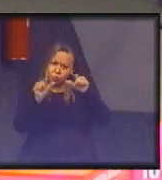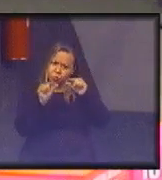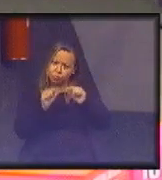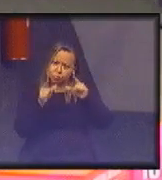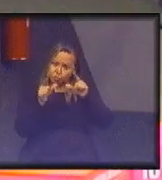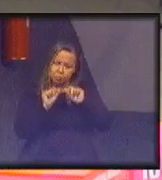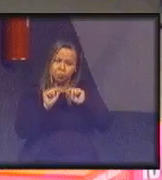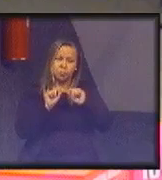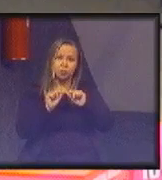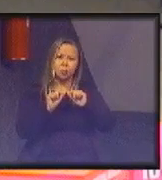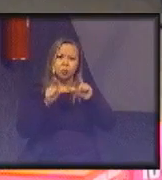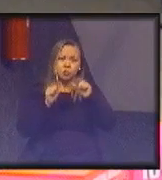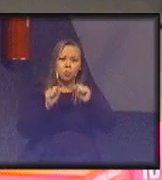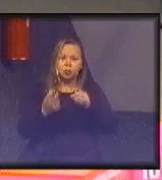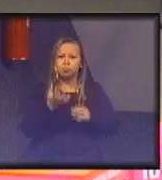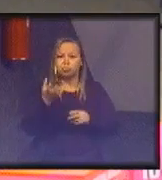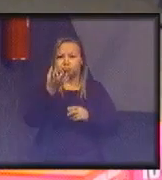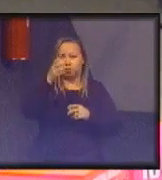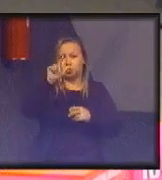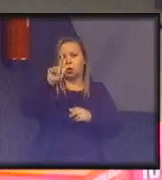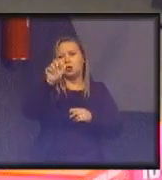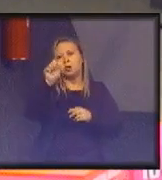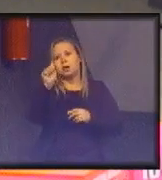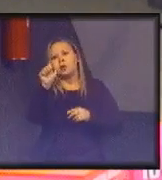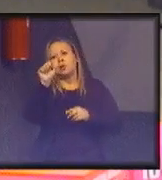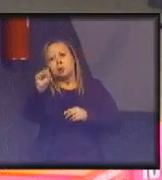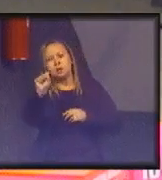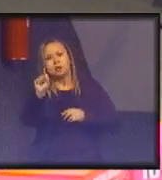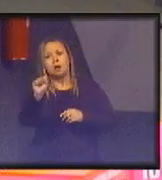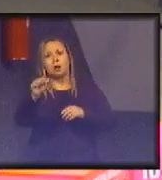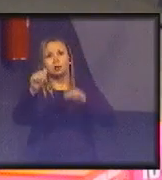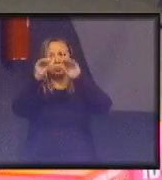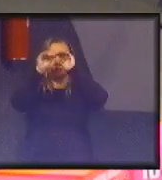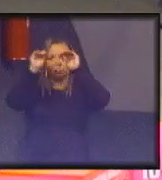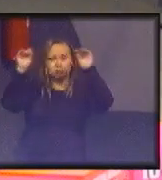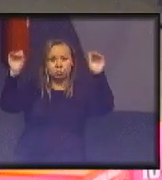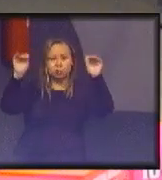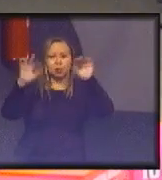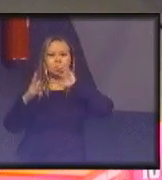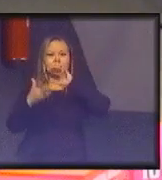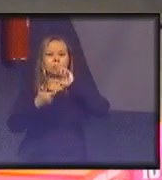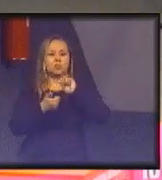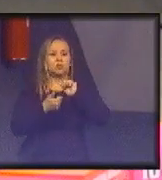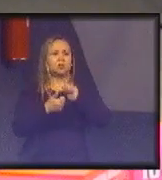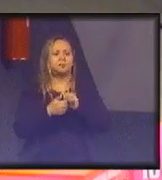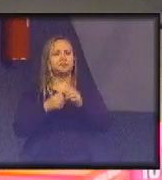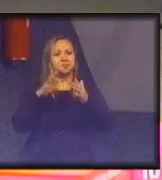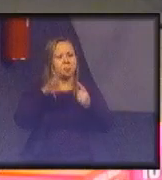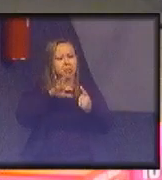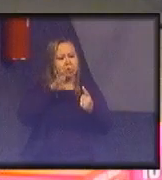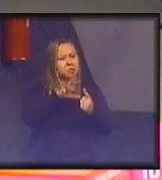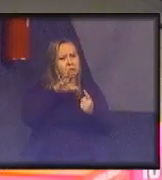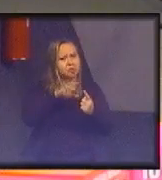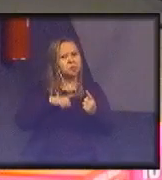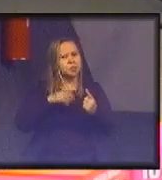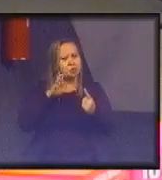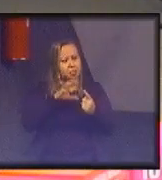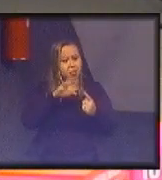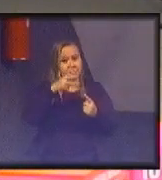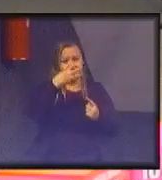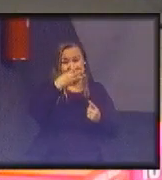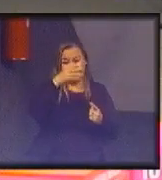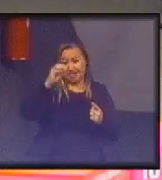gases, efeito estufa em 60%, e estima os impactos entre 300 e 500